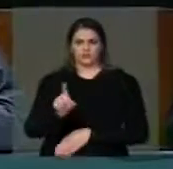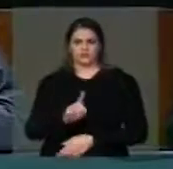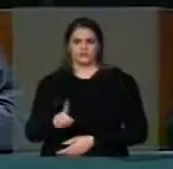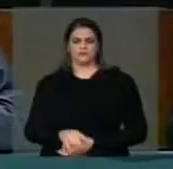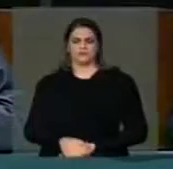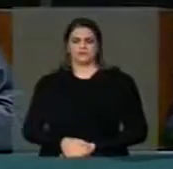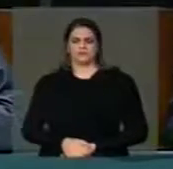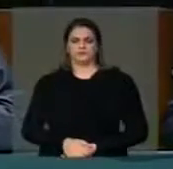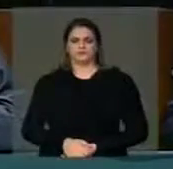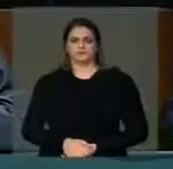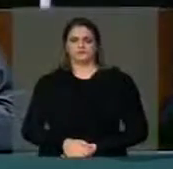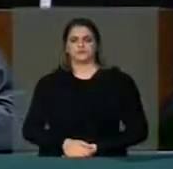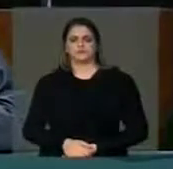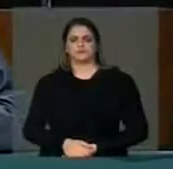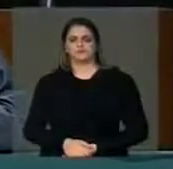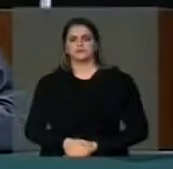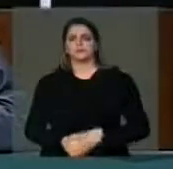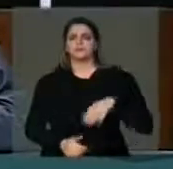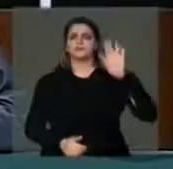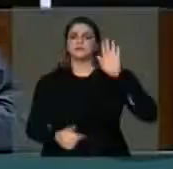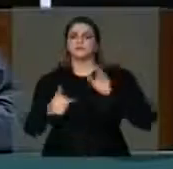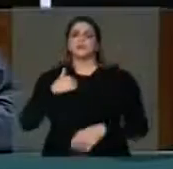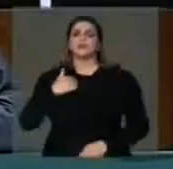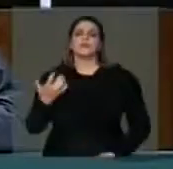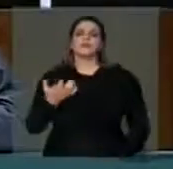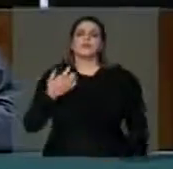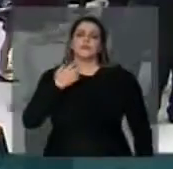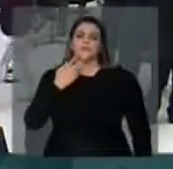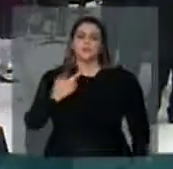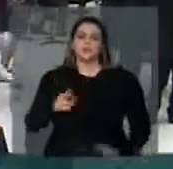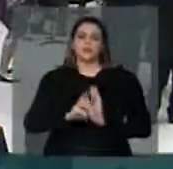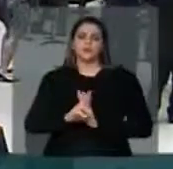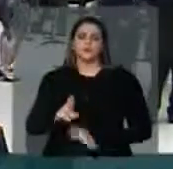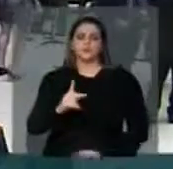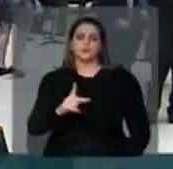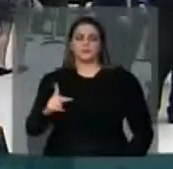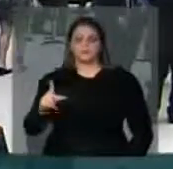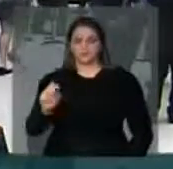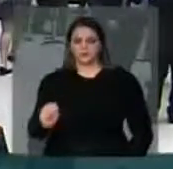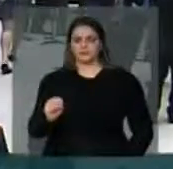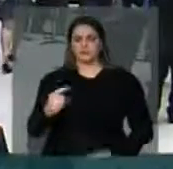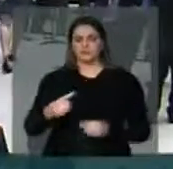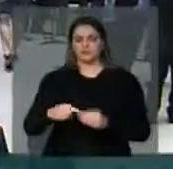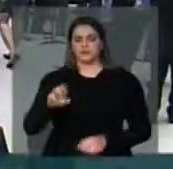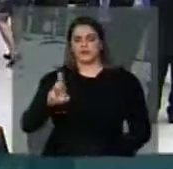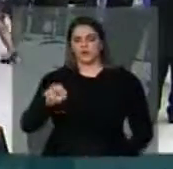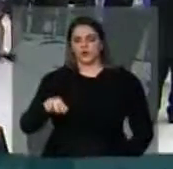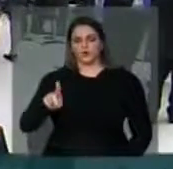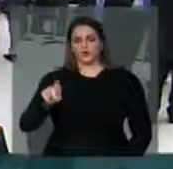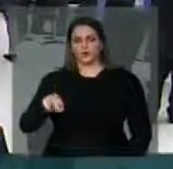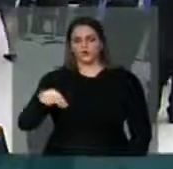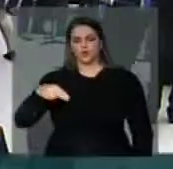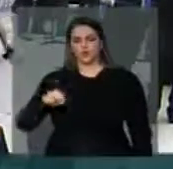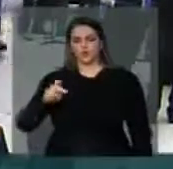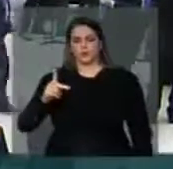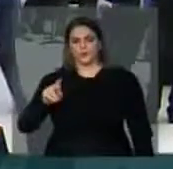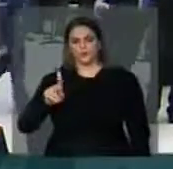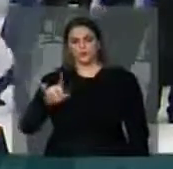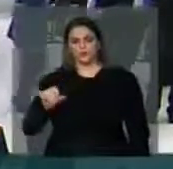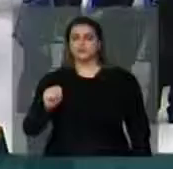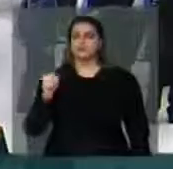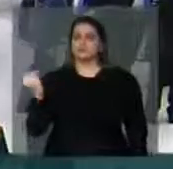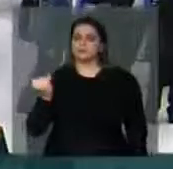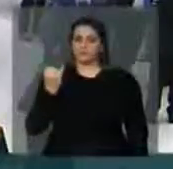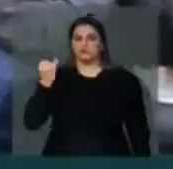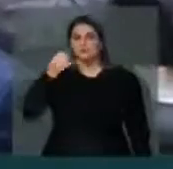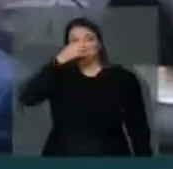gostaria de falar que em nome da bancada do PPS, Rondonópolis é um município da maior importância para o estado do Mato Grosso.